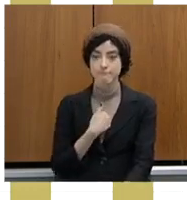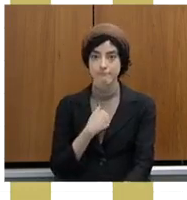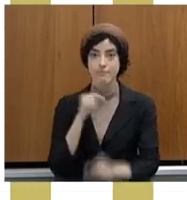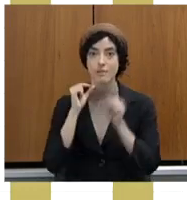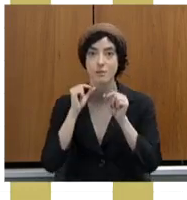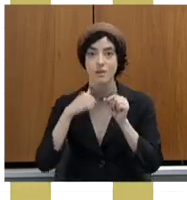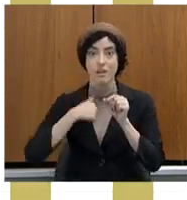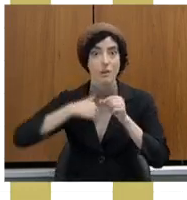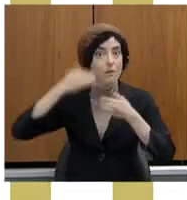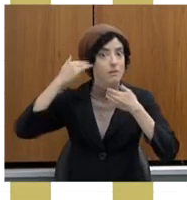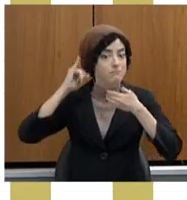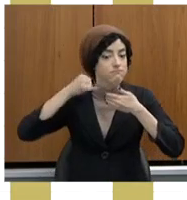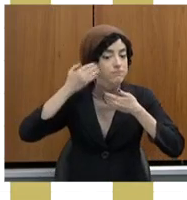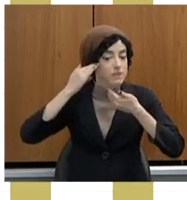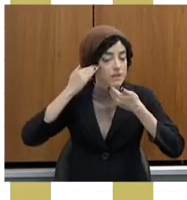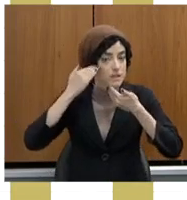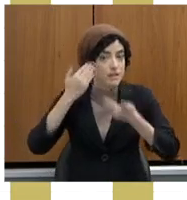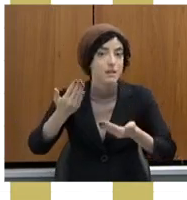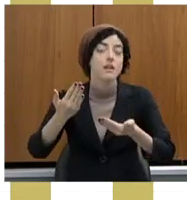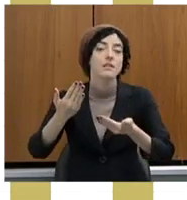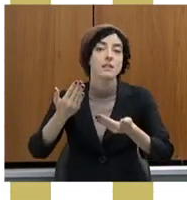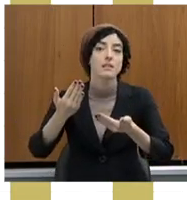indicadas à Polícia Civil.